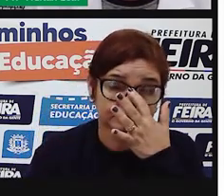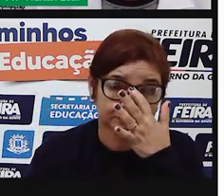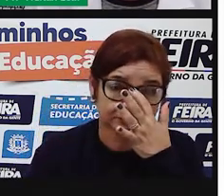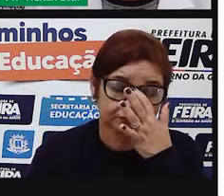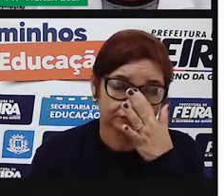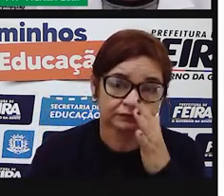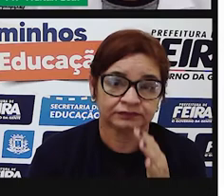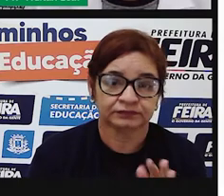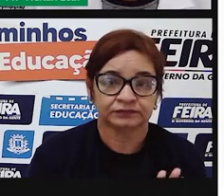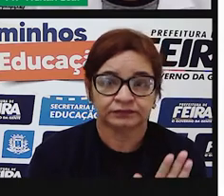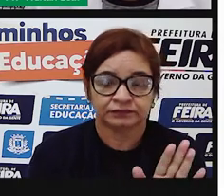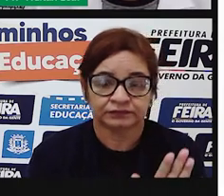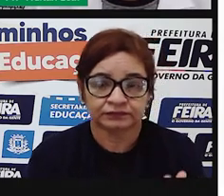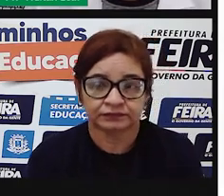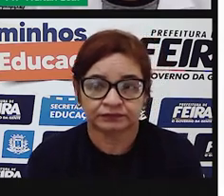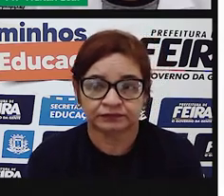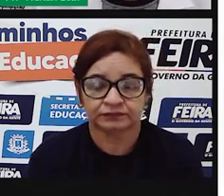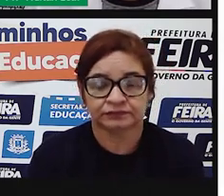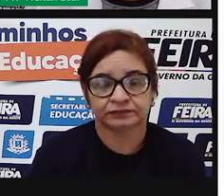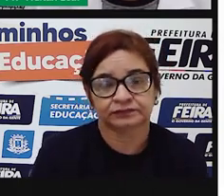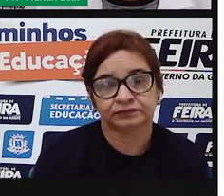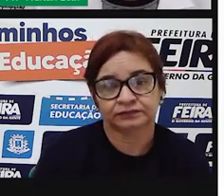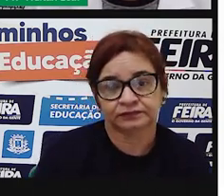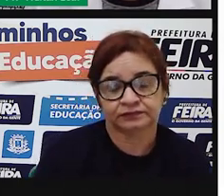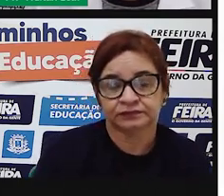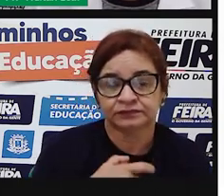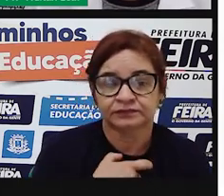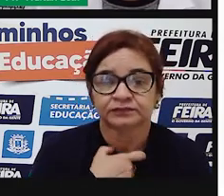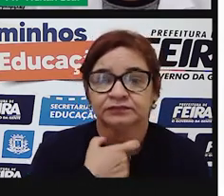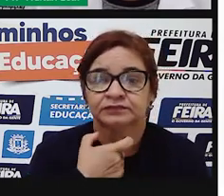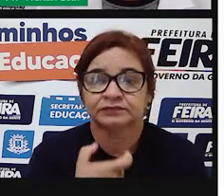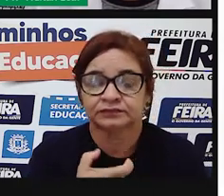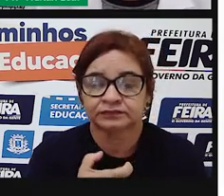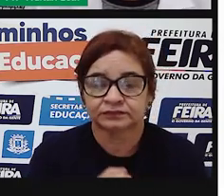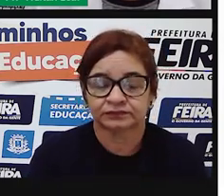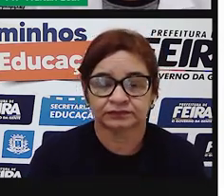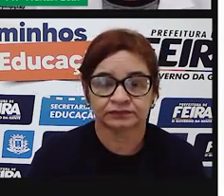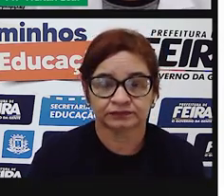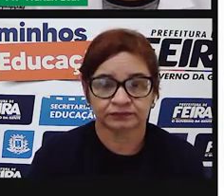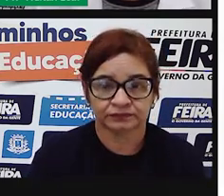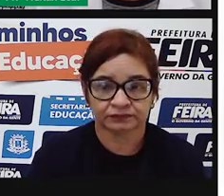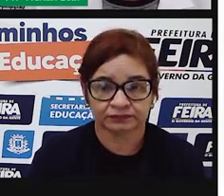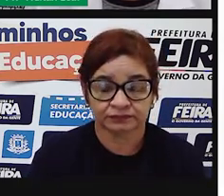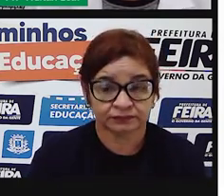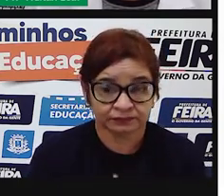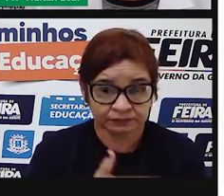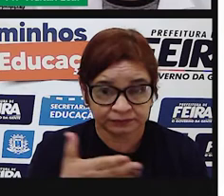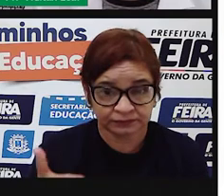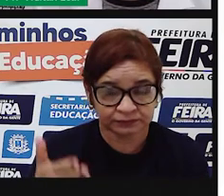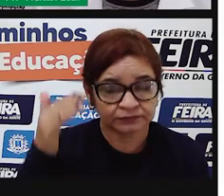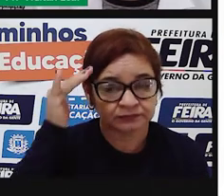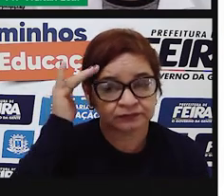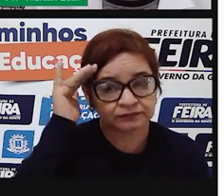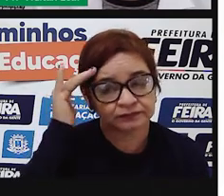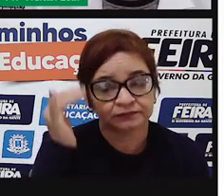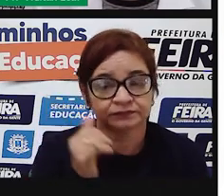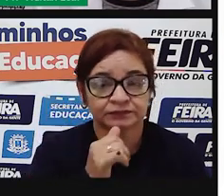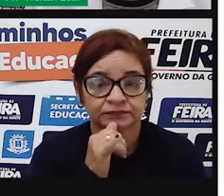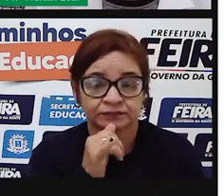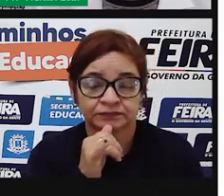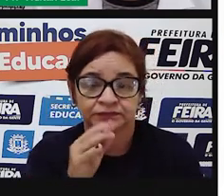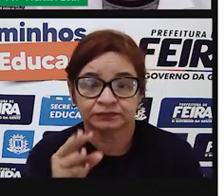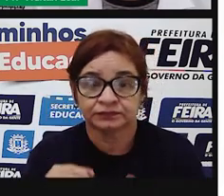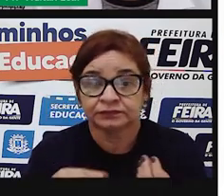a tonalidade, a entonação da voz, para que nós saibamos, por exemplo, quando é que é